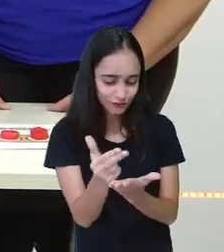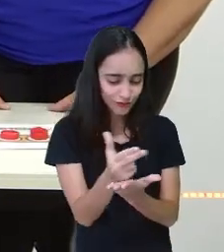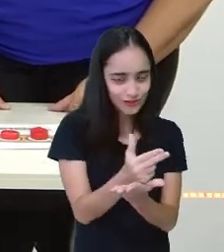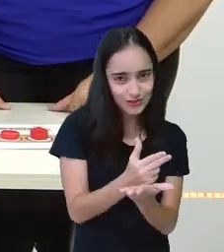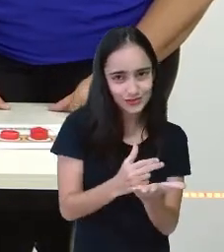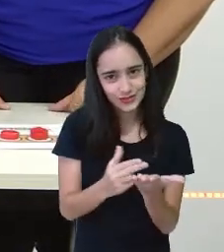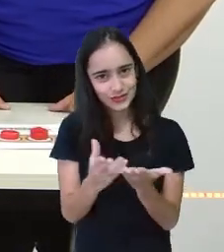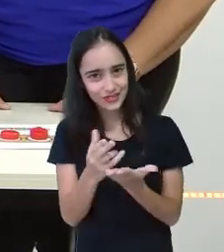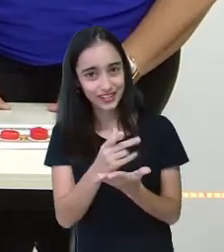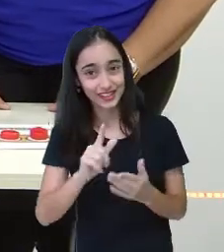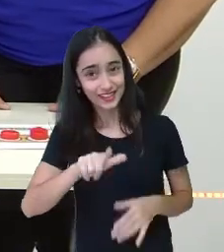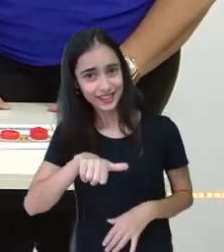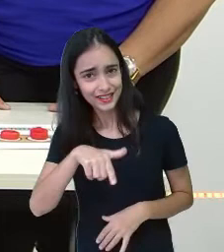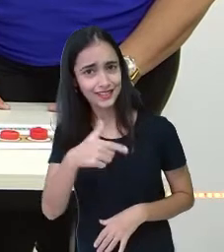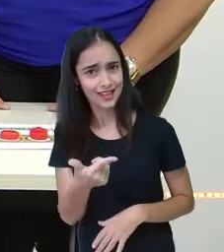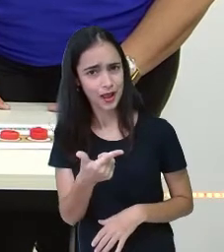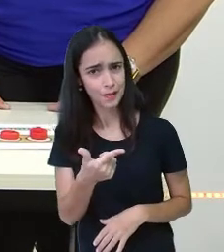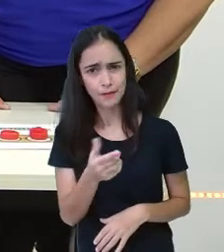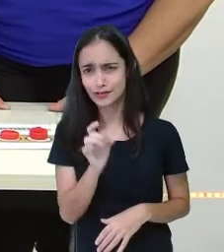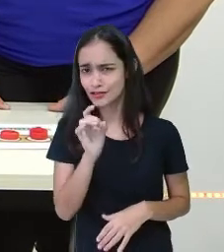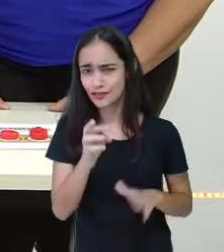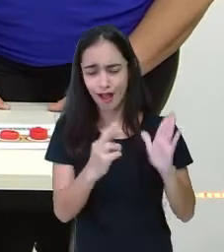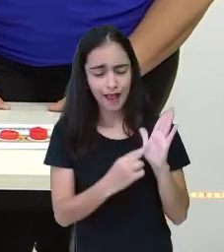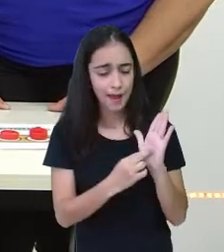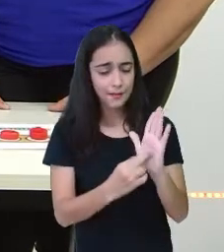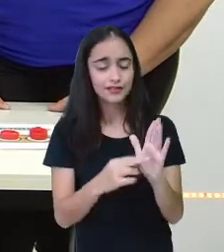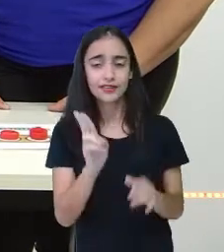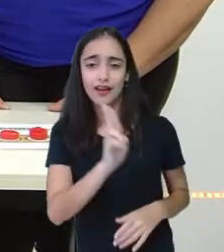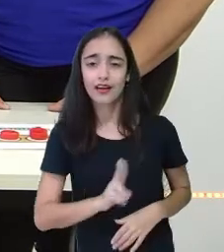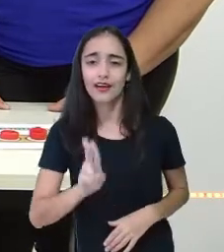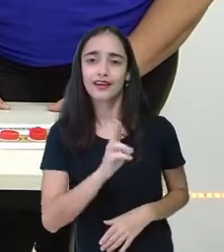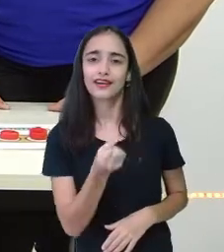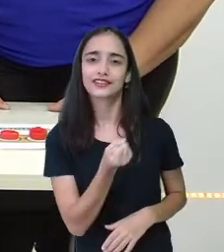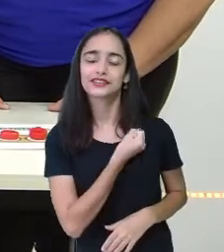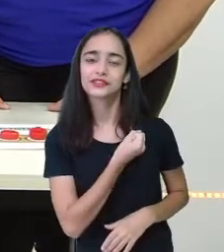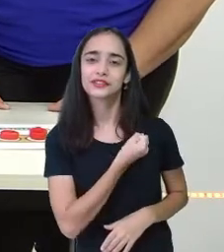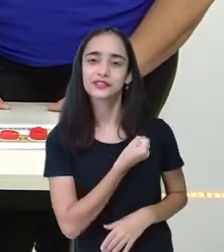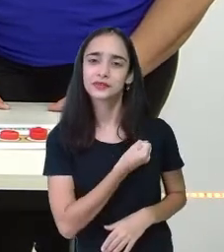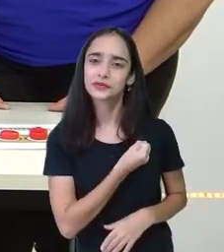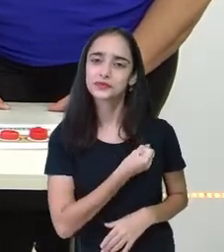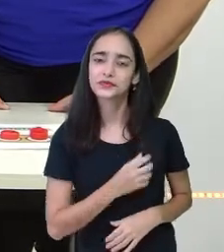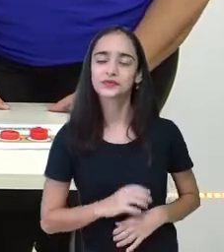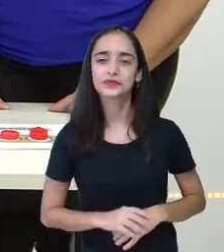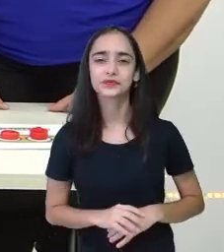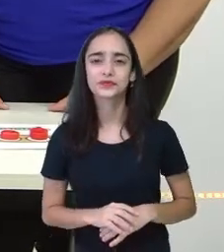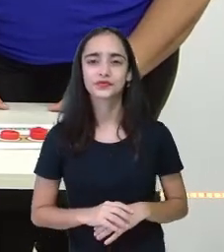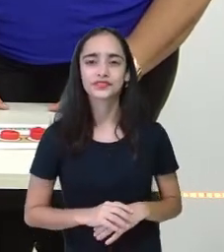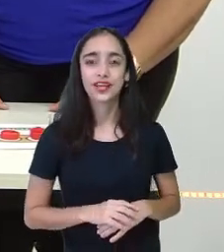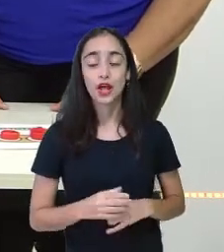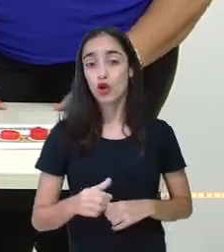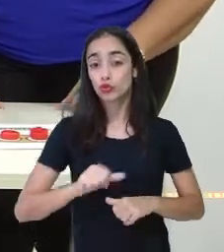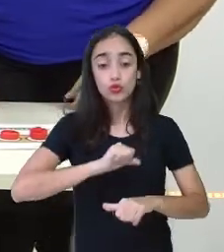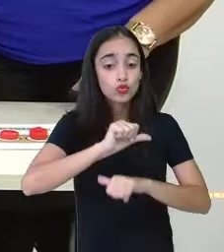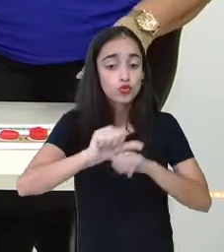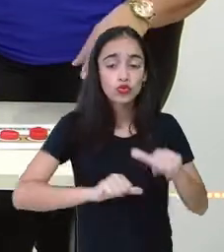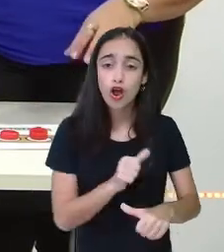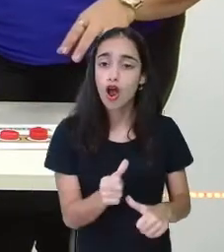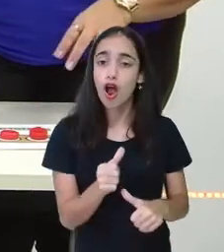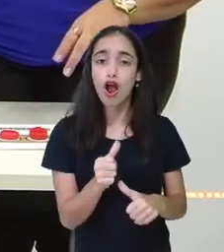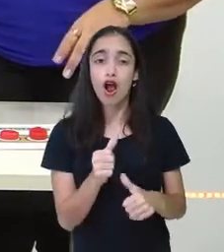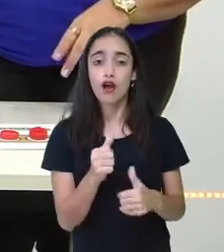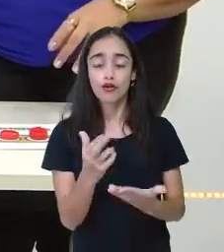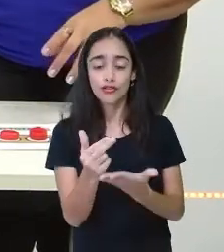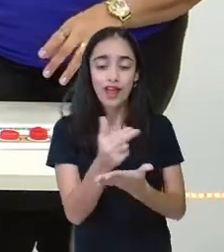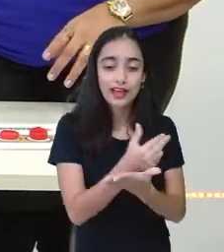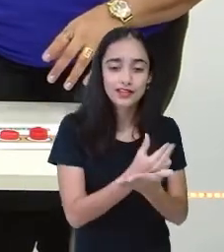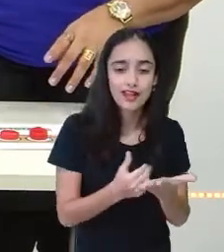os números. Os Representando esses desenhos. Trocando eles por números e fazendo a mesma sentença. É o que a